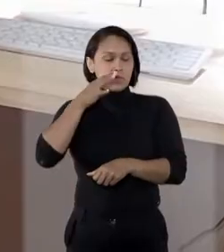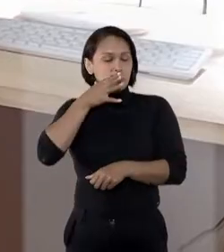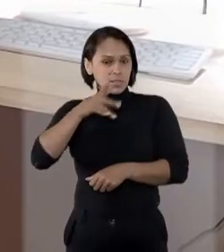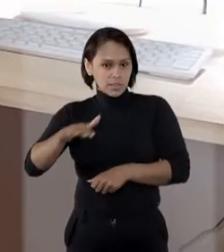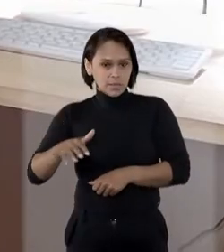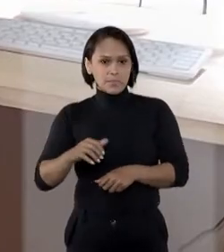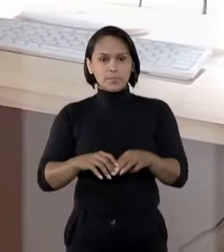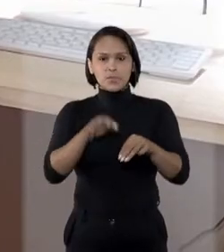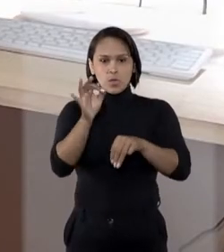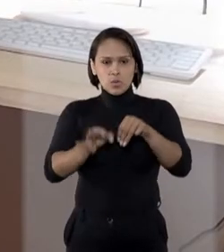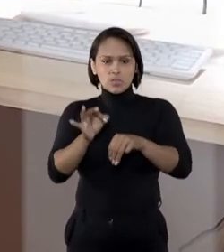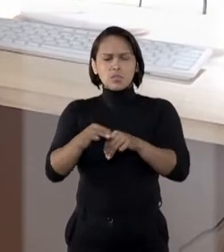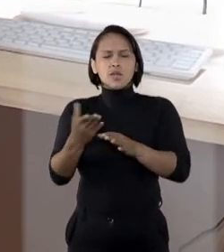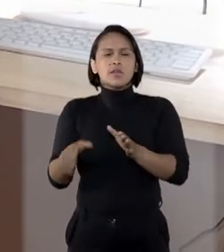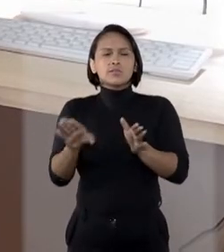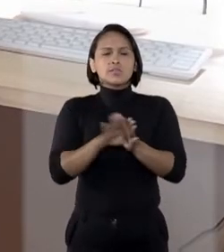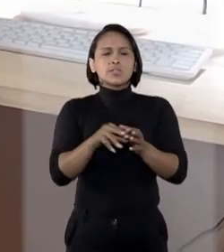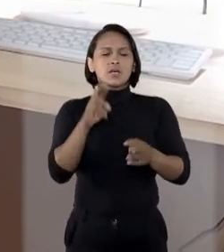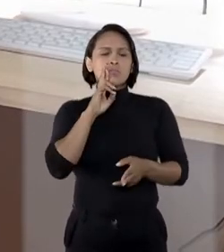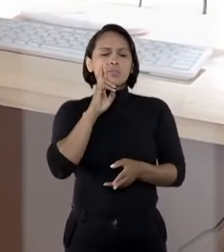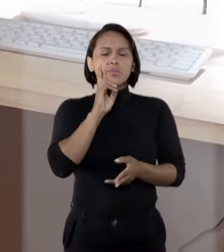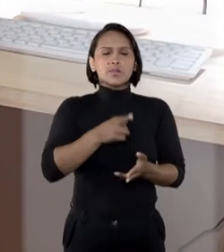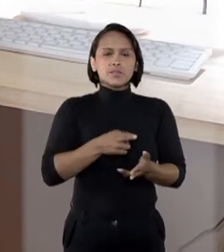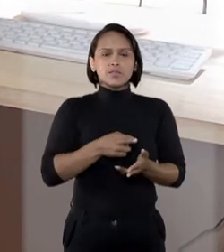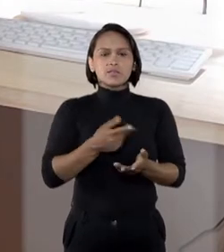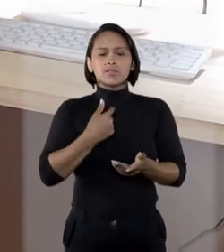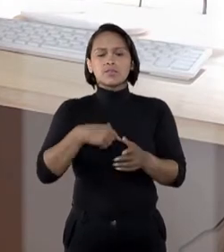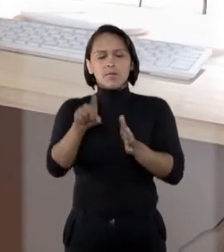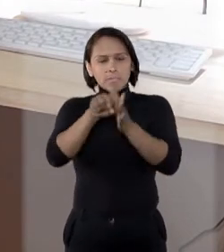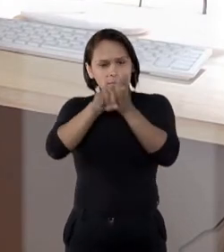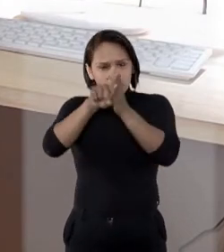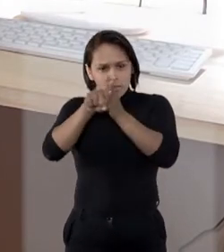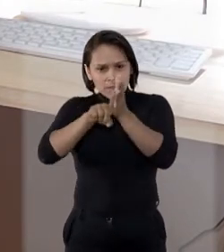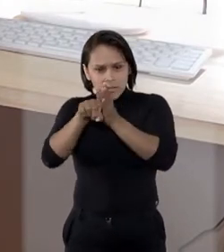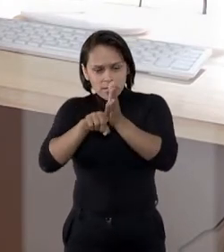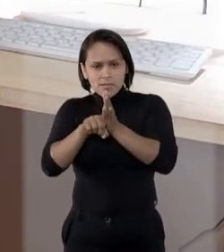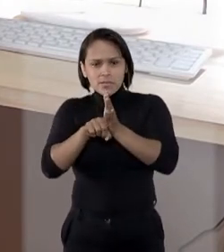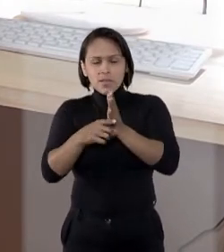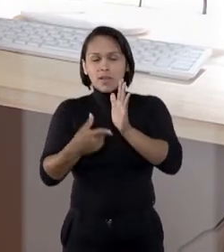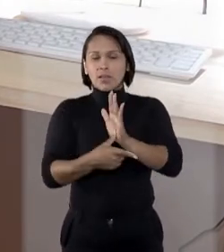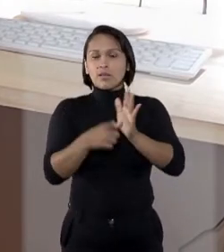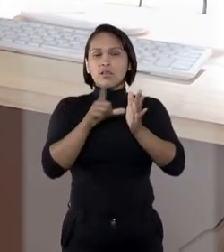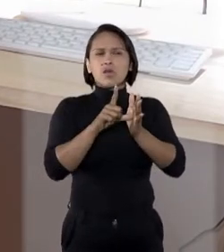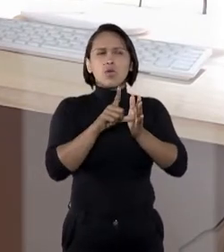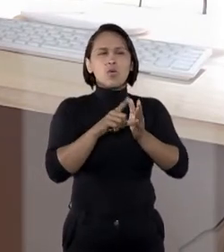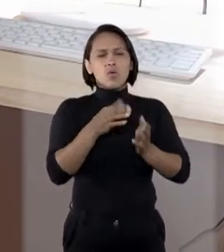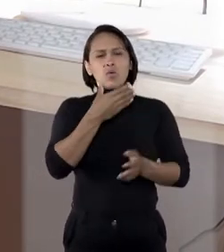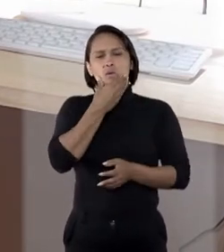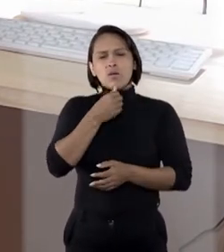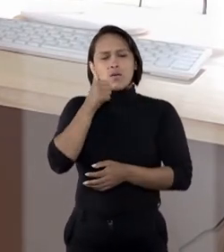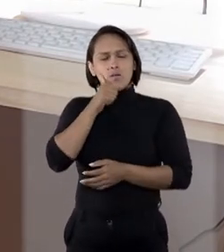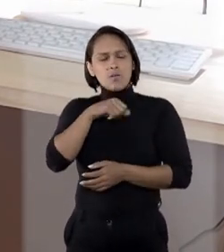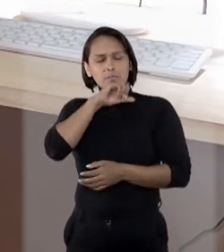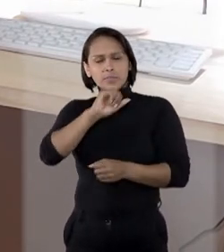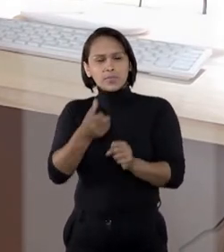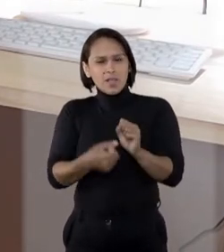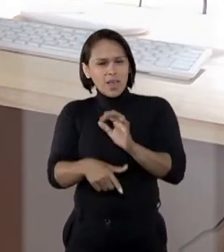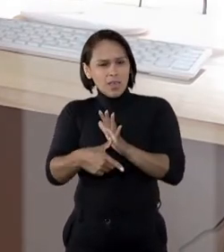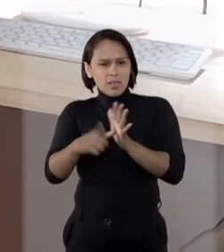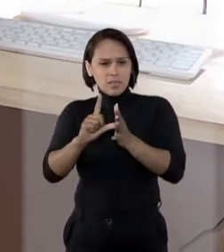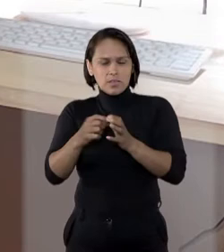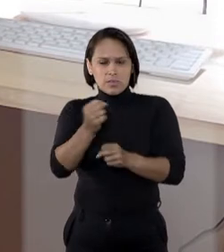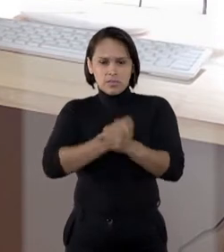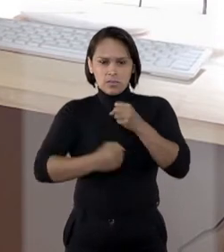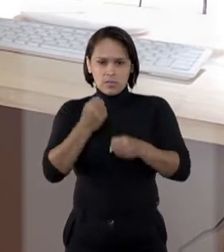Os ministros chegaram a essa conclusão ao analisarem o recurso de um casal que, em 2018, procurou reaver a